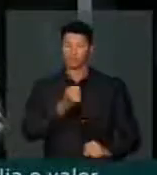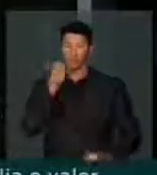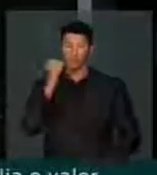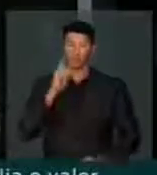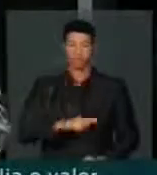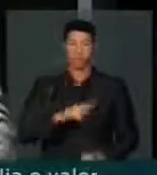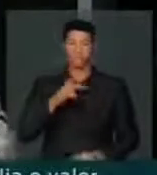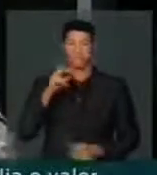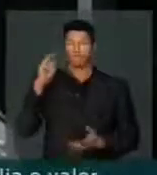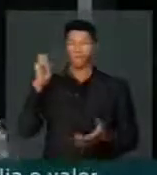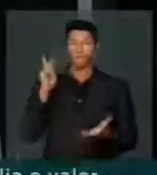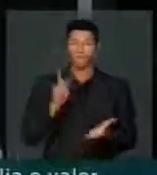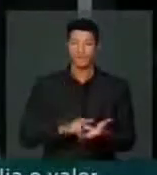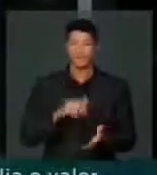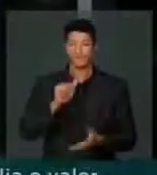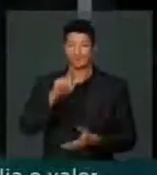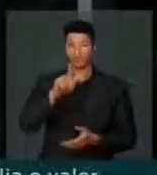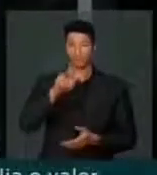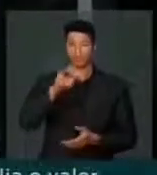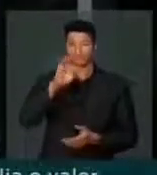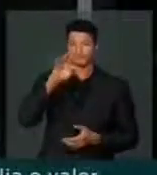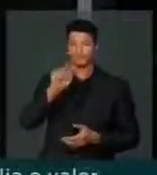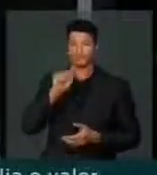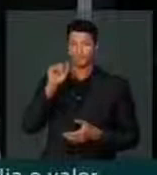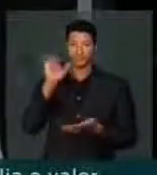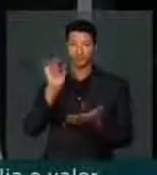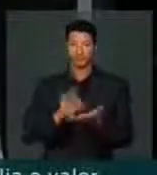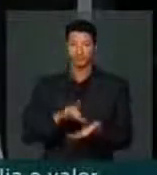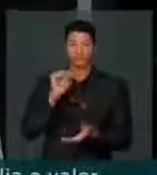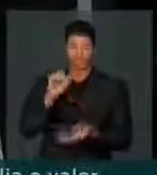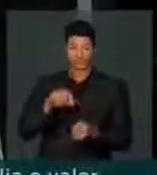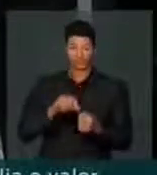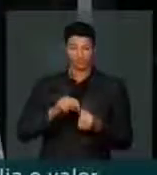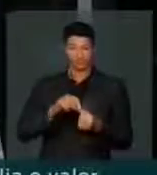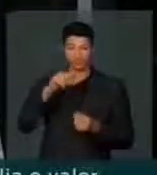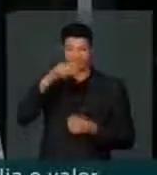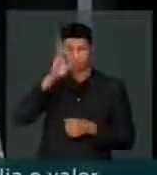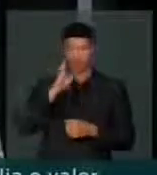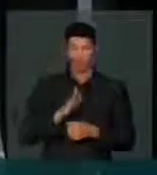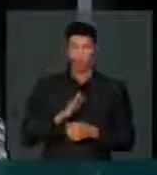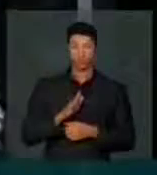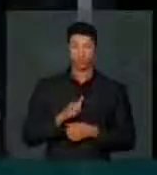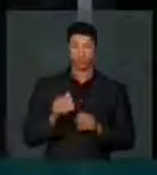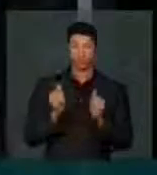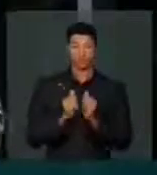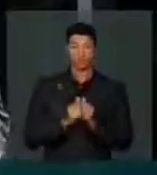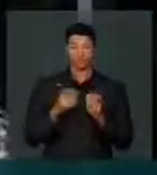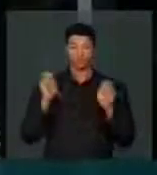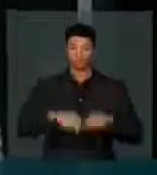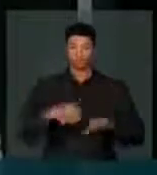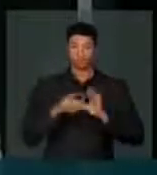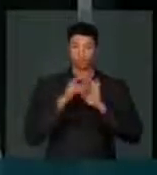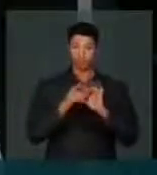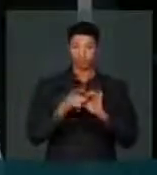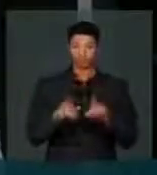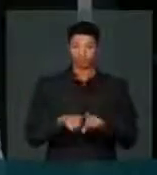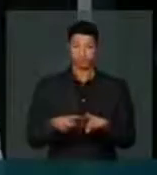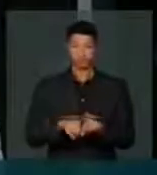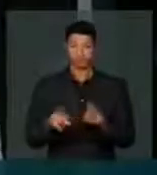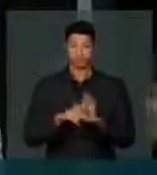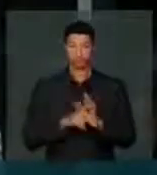É uma verdadeira agiotagem oficial que é feita no Brasil, com a conivência, inclusive,